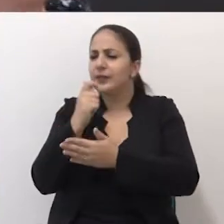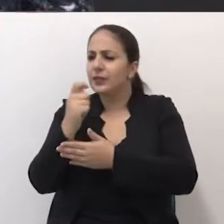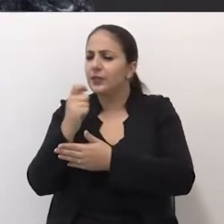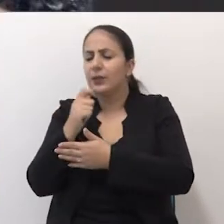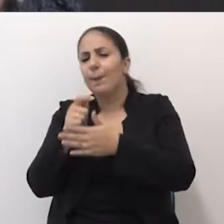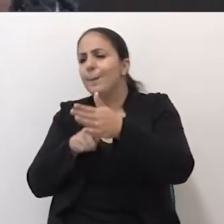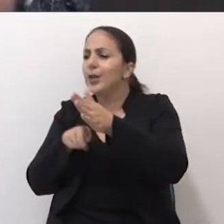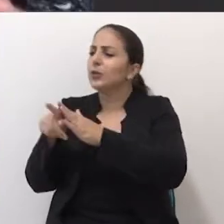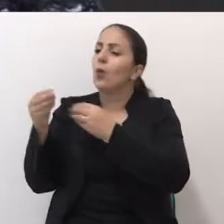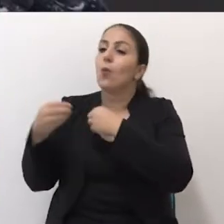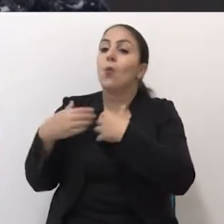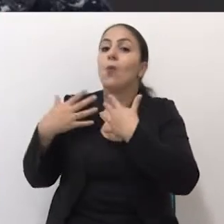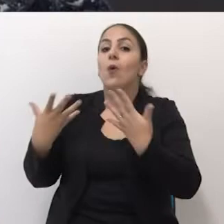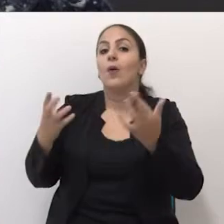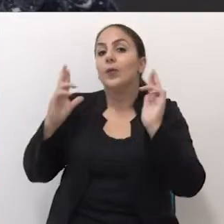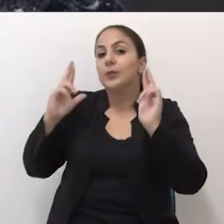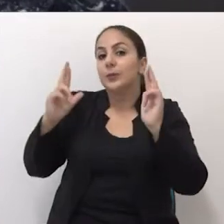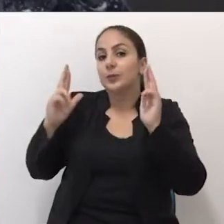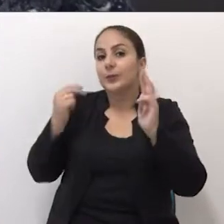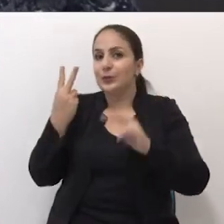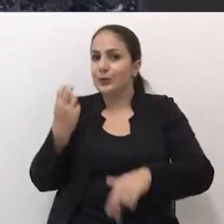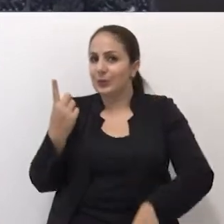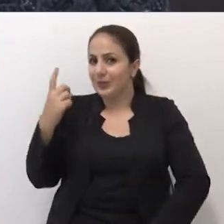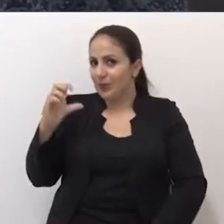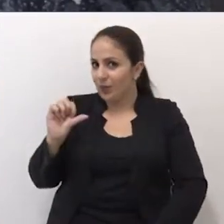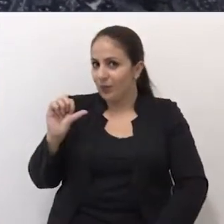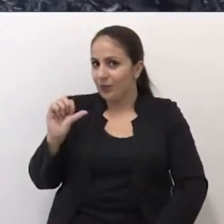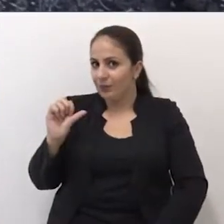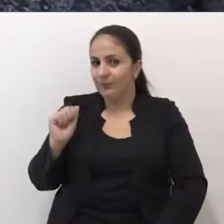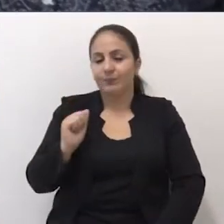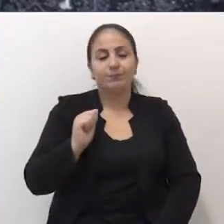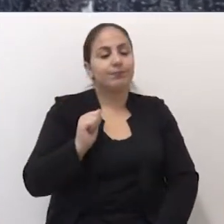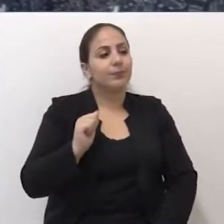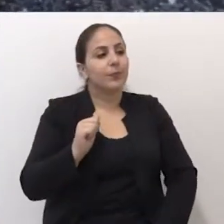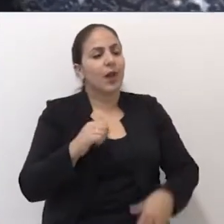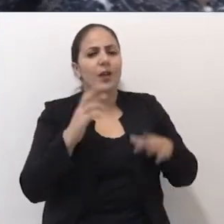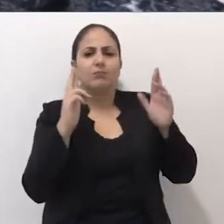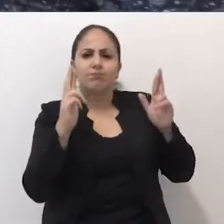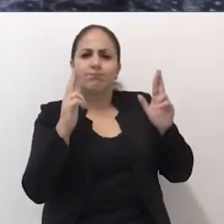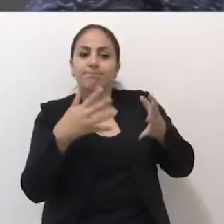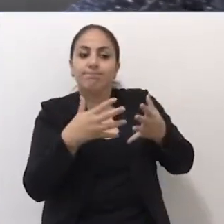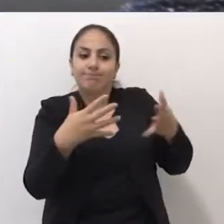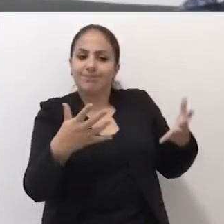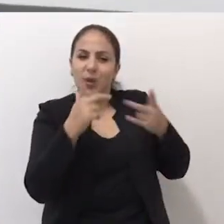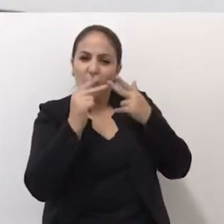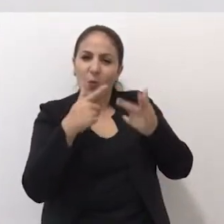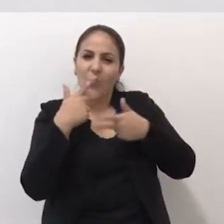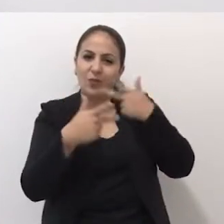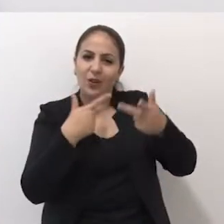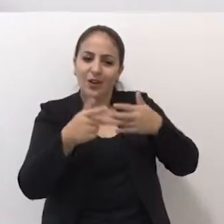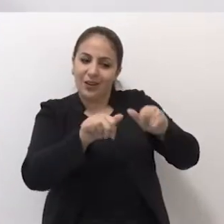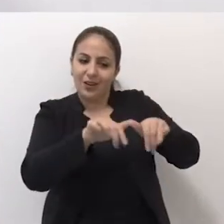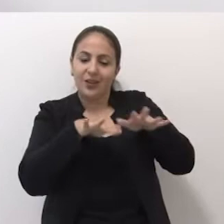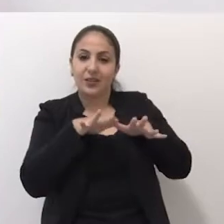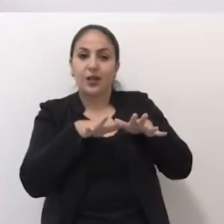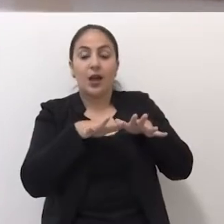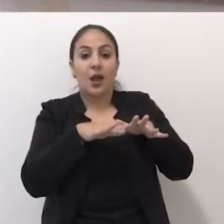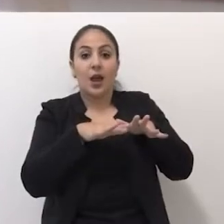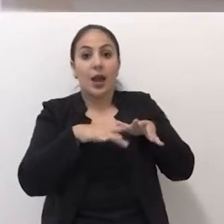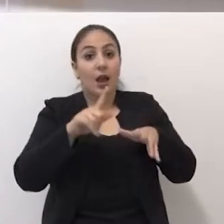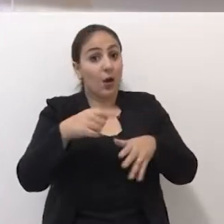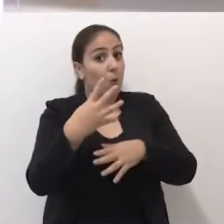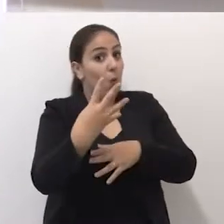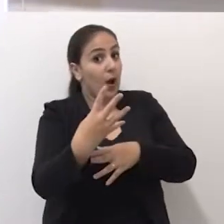que não seja lhe perguntando qual é a expectativa para 2019. Expectativa muito grande, como eu falei já na tribuna. São